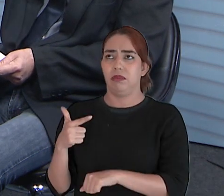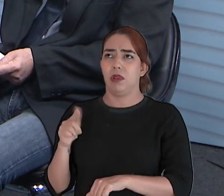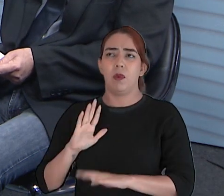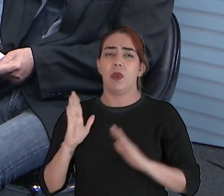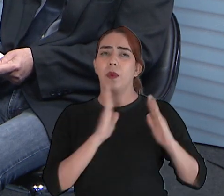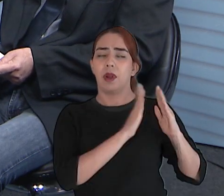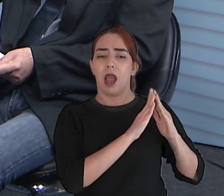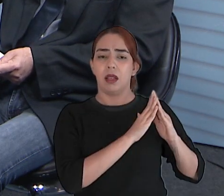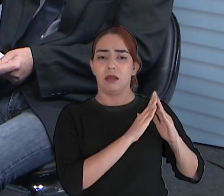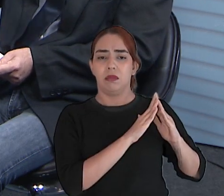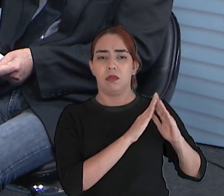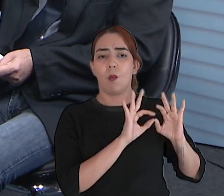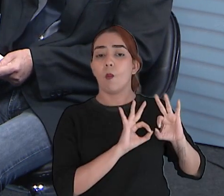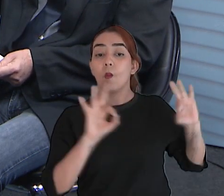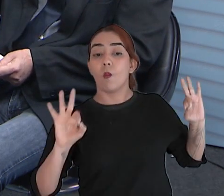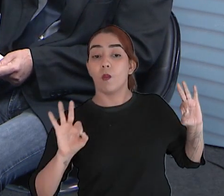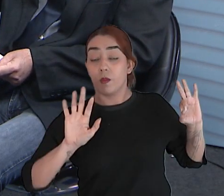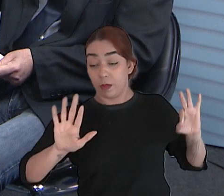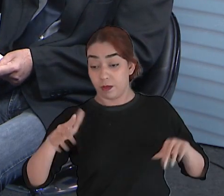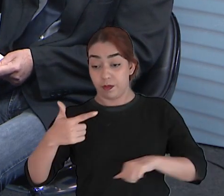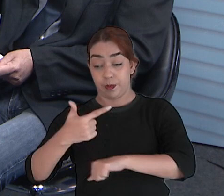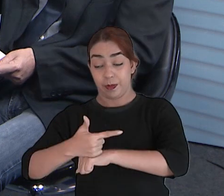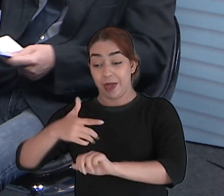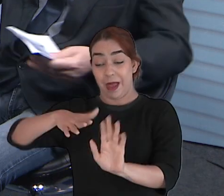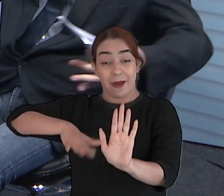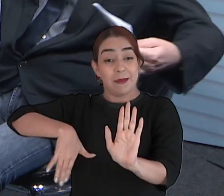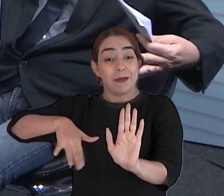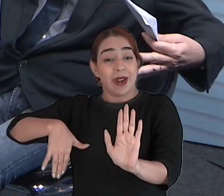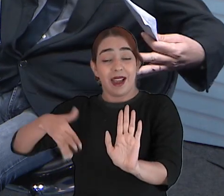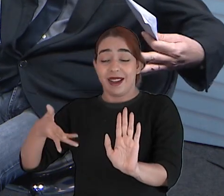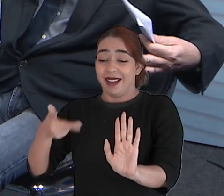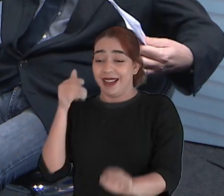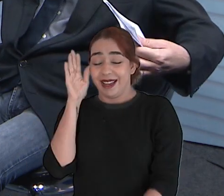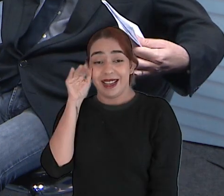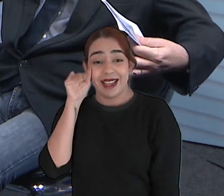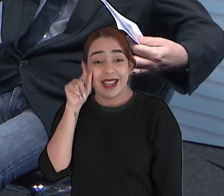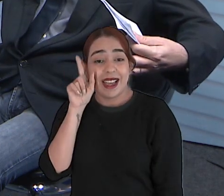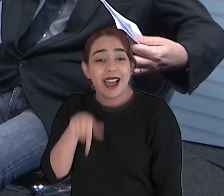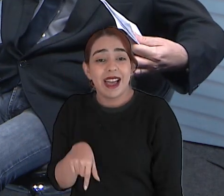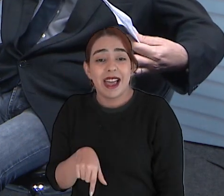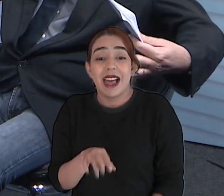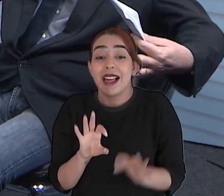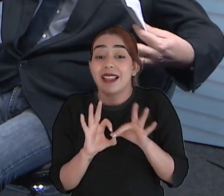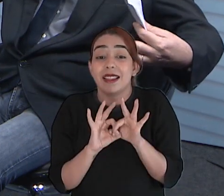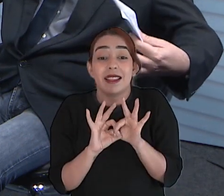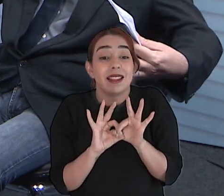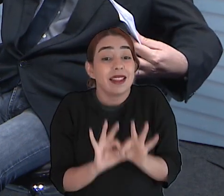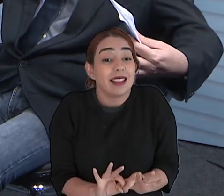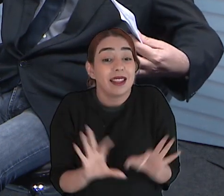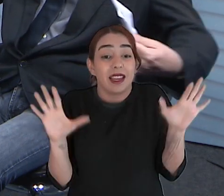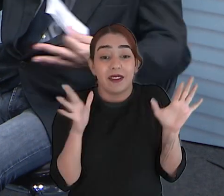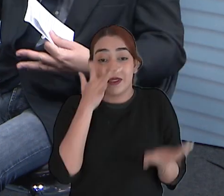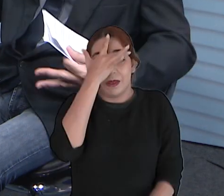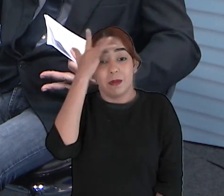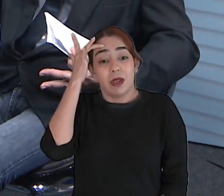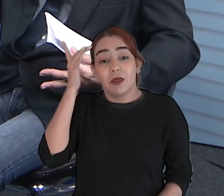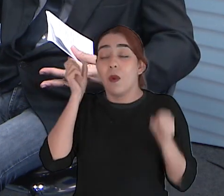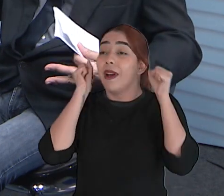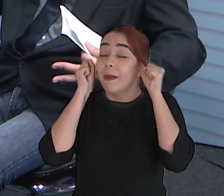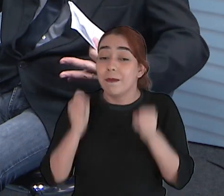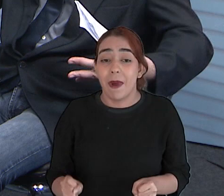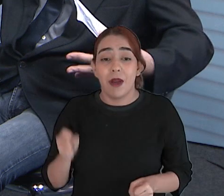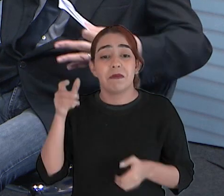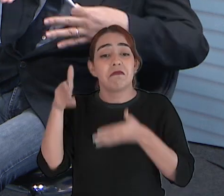Parrião mas a beira-mar ela tem uma coisa interessante porque ela é democrática é de todos toda a cidade vai para a beira-mar